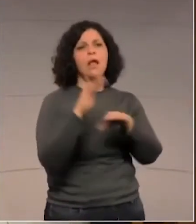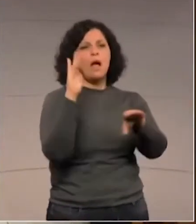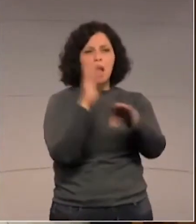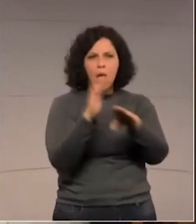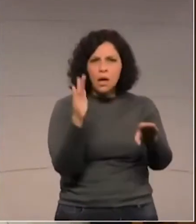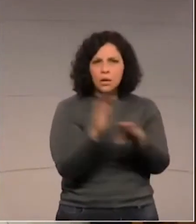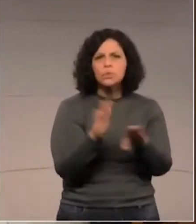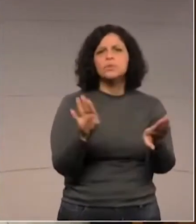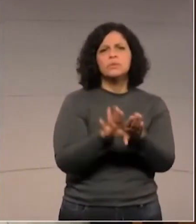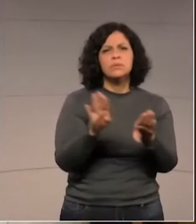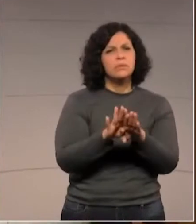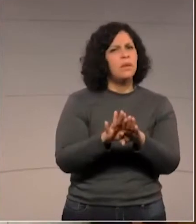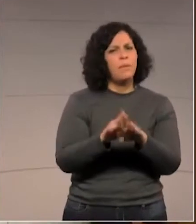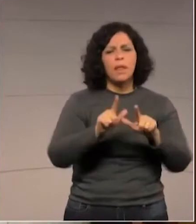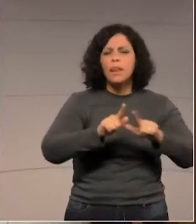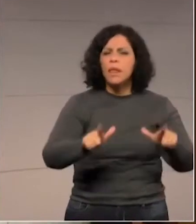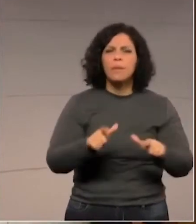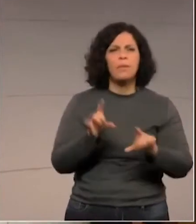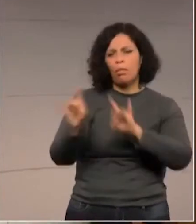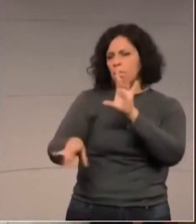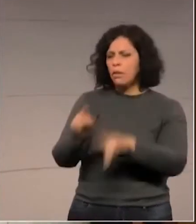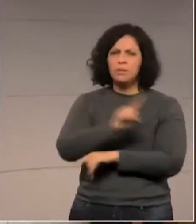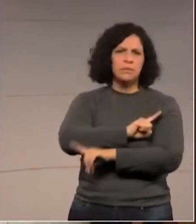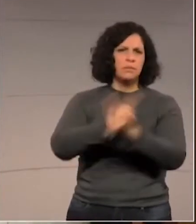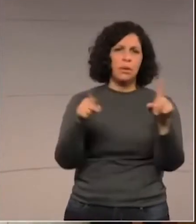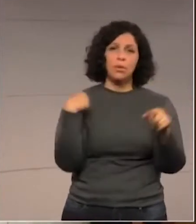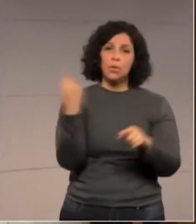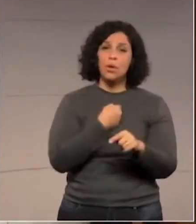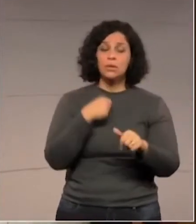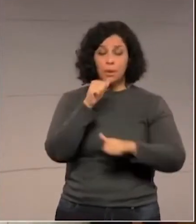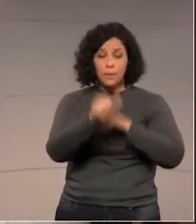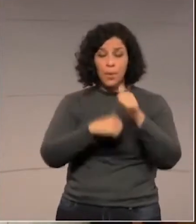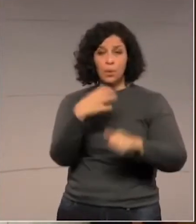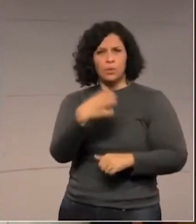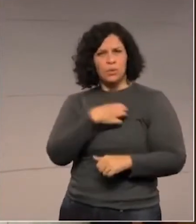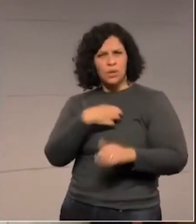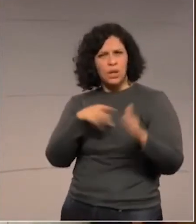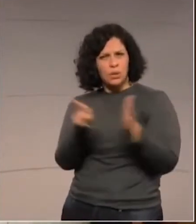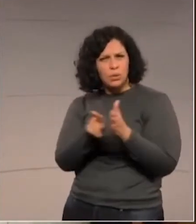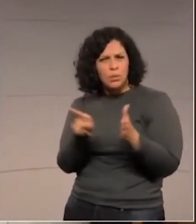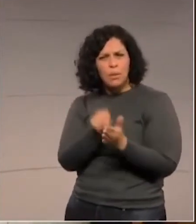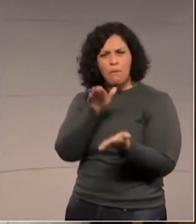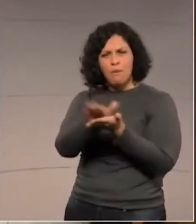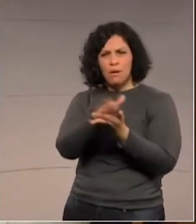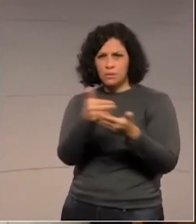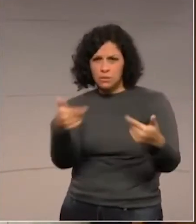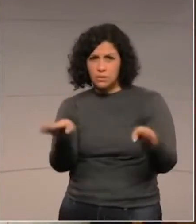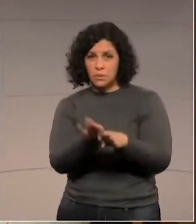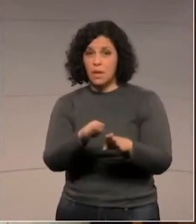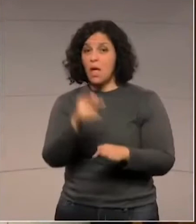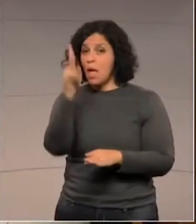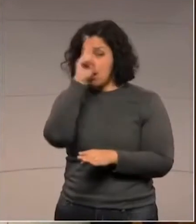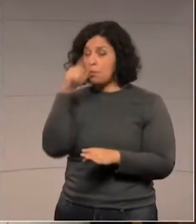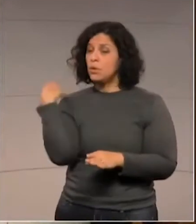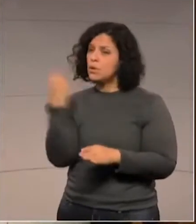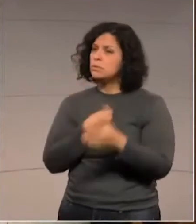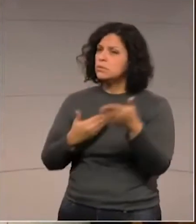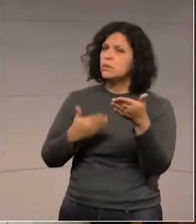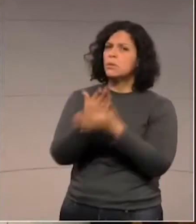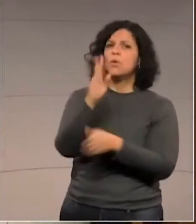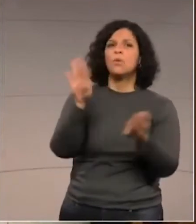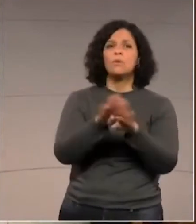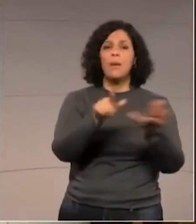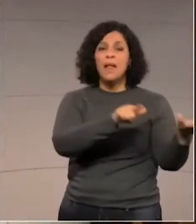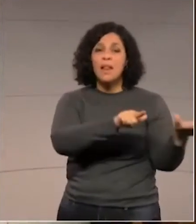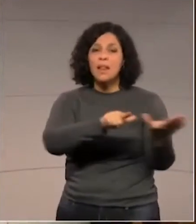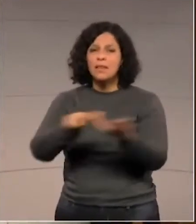colaborem, para que a gente mude os nossos padrões de consumo. Por fim, eu lembro, nós aprovamos, em primeiro turno, semana passada, a Semana